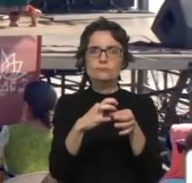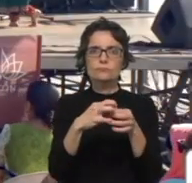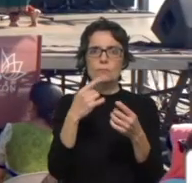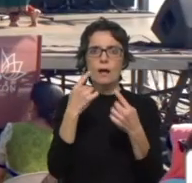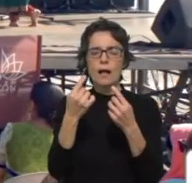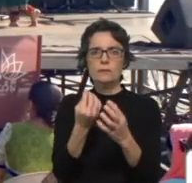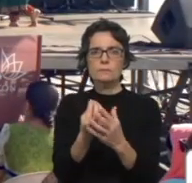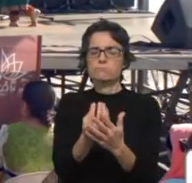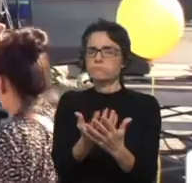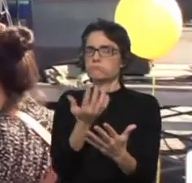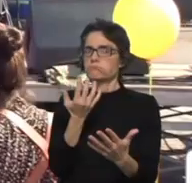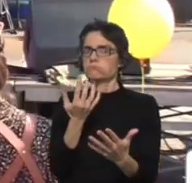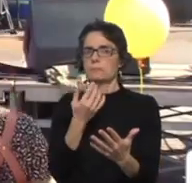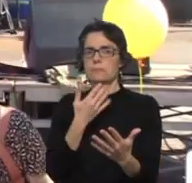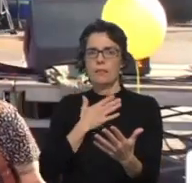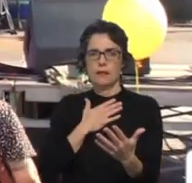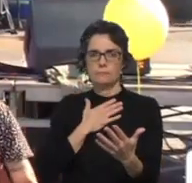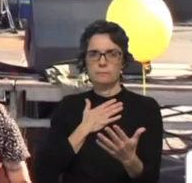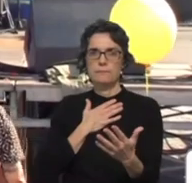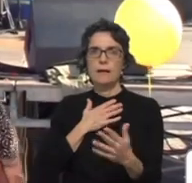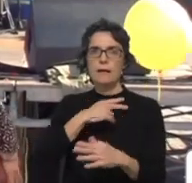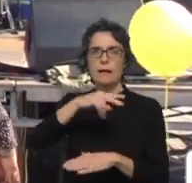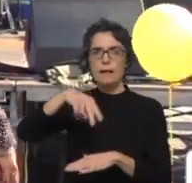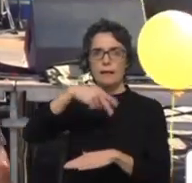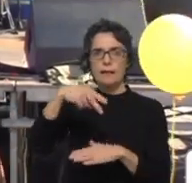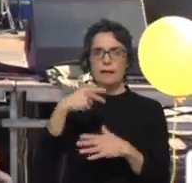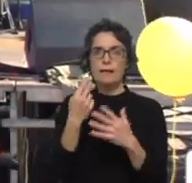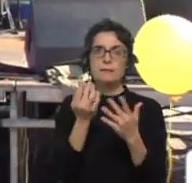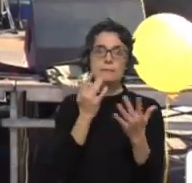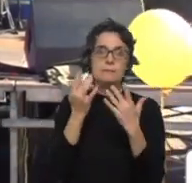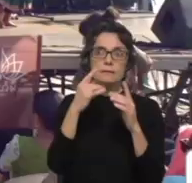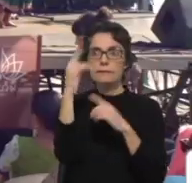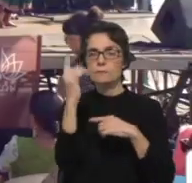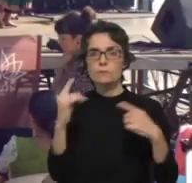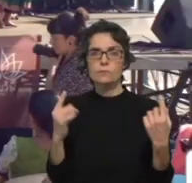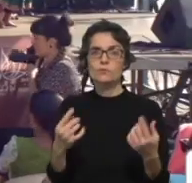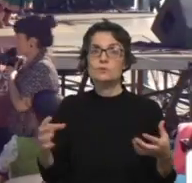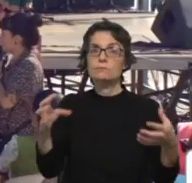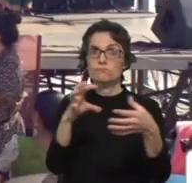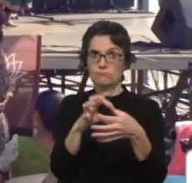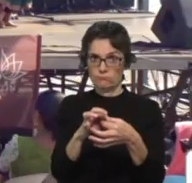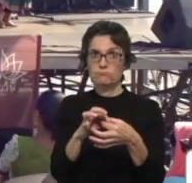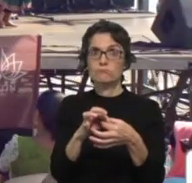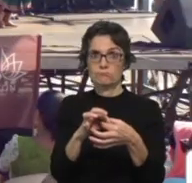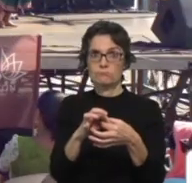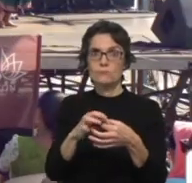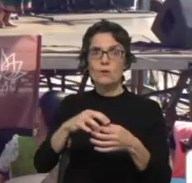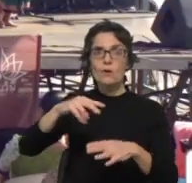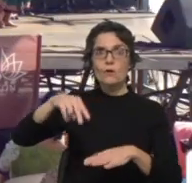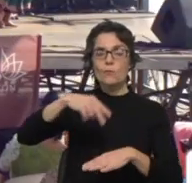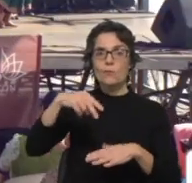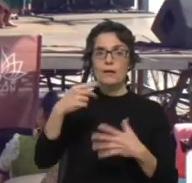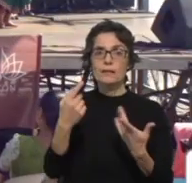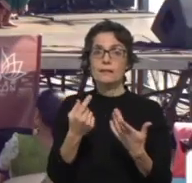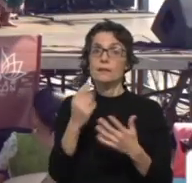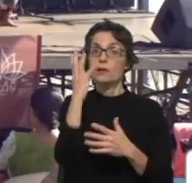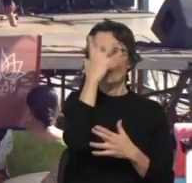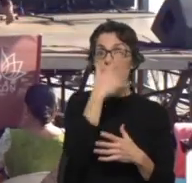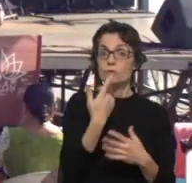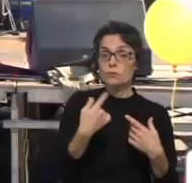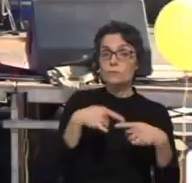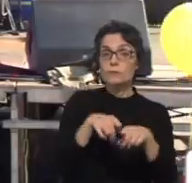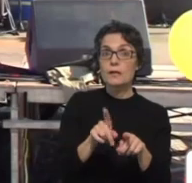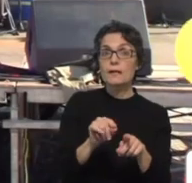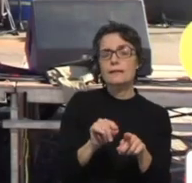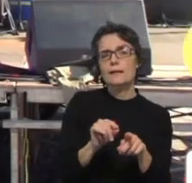a algo sublime. A dança, a música e o teatro operam em conjunto. O bailarino é simultaneamente um ator que se